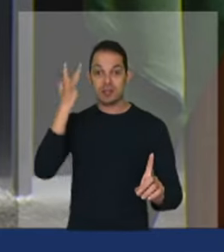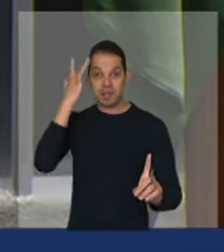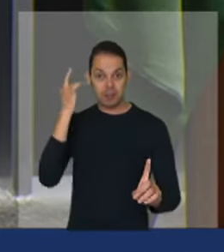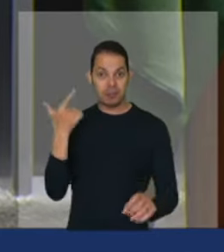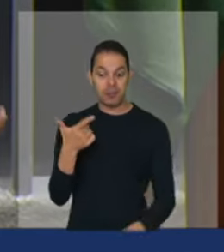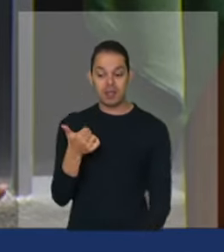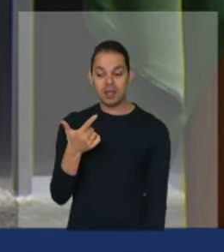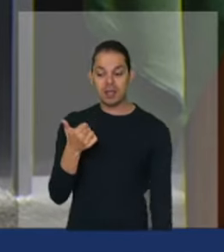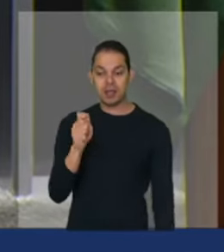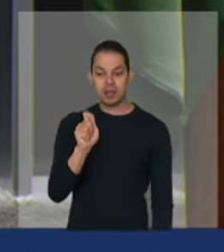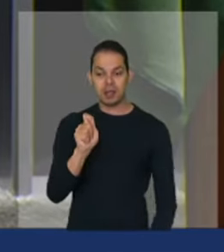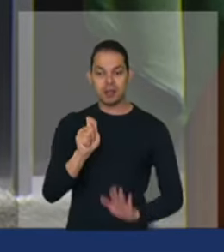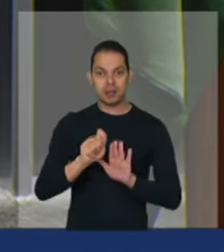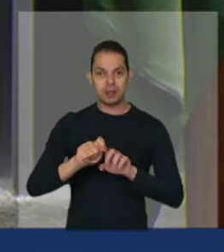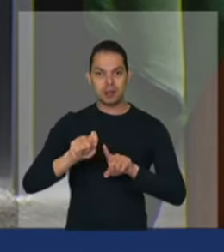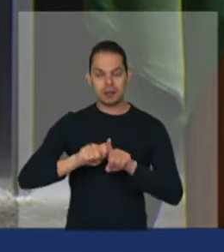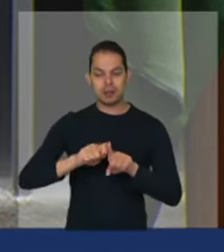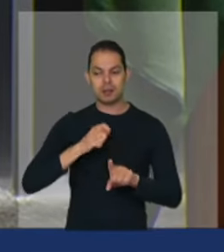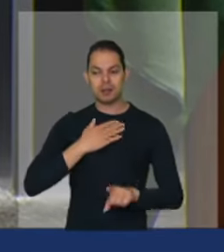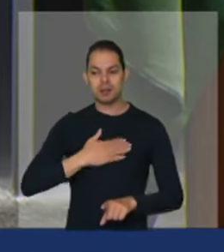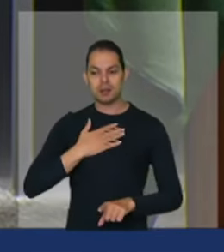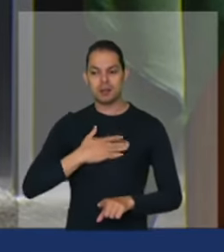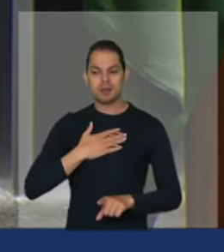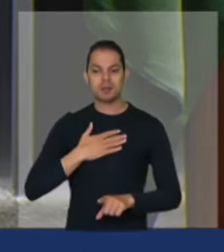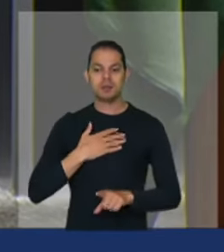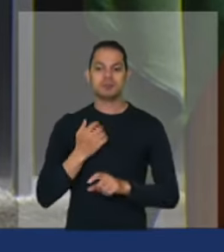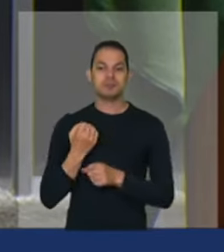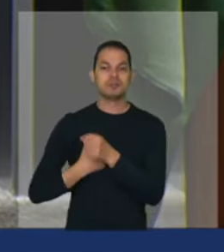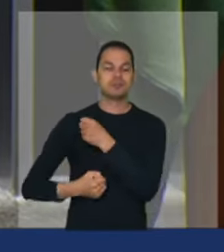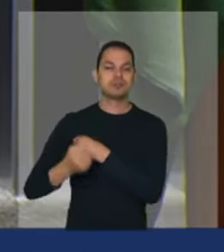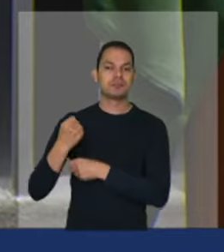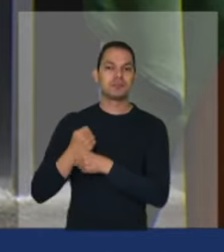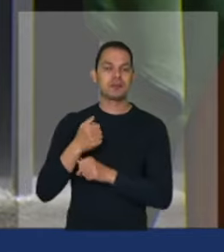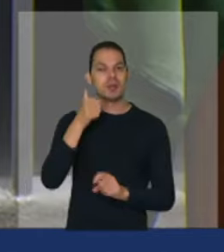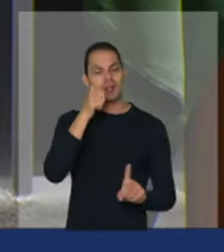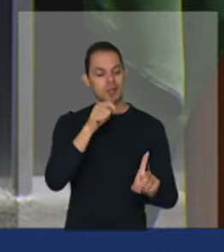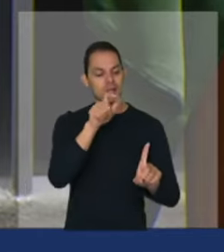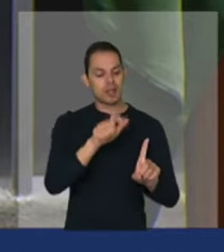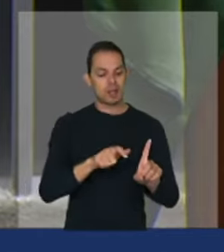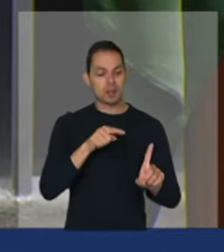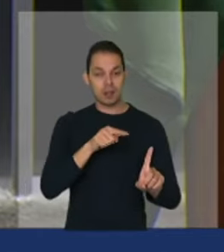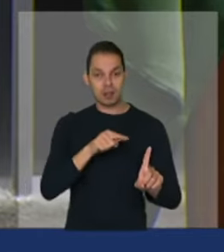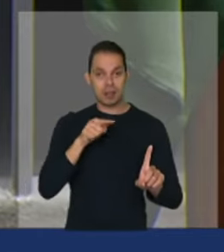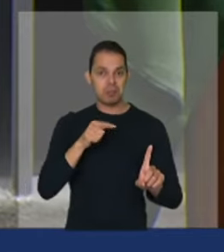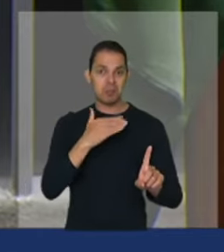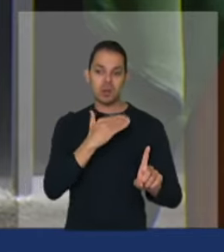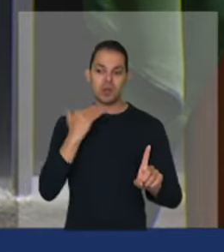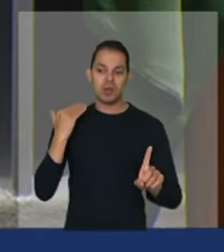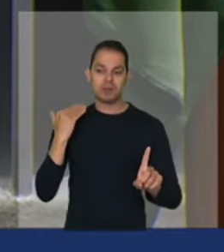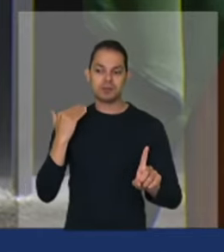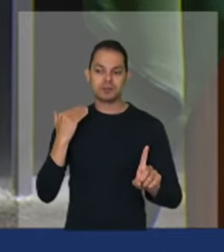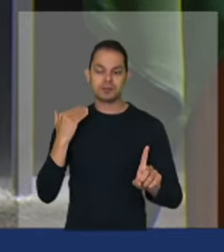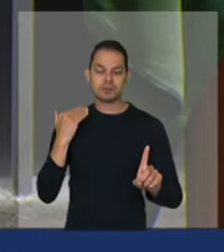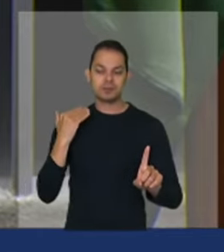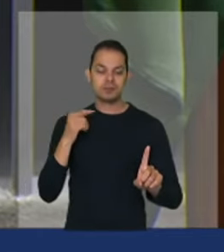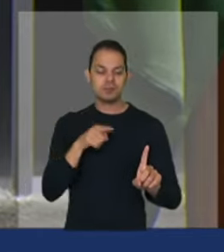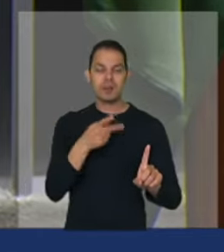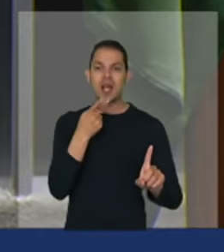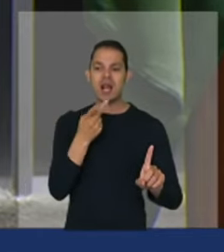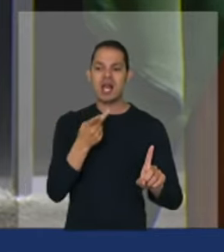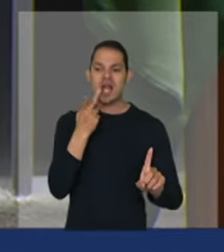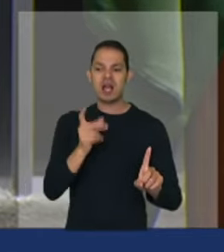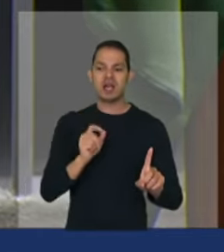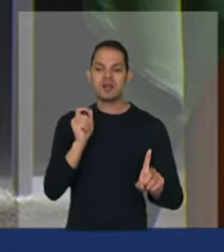anos atrás nós perdemos Margarida Alves e Margarida Alves dizia é